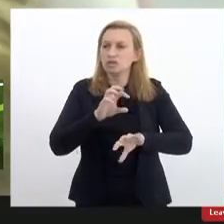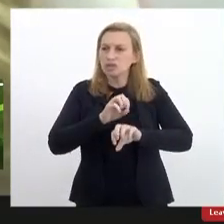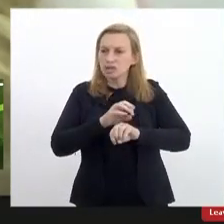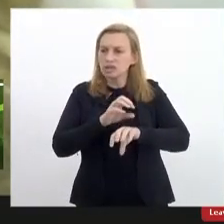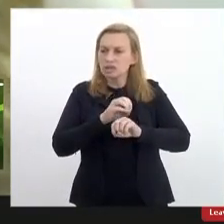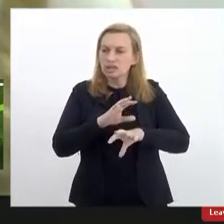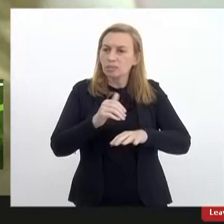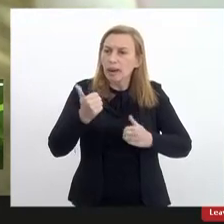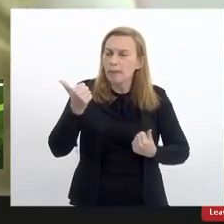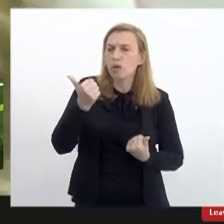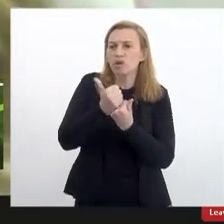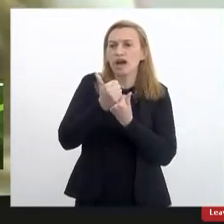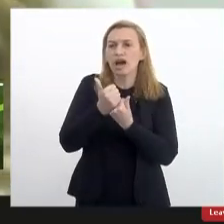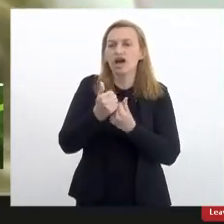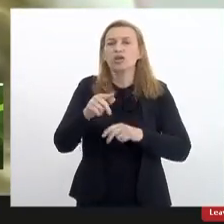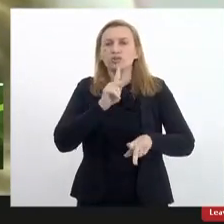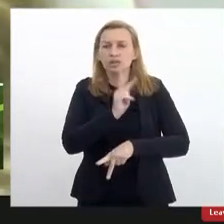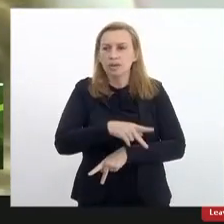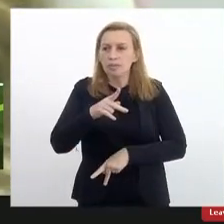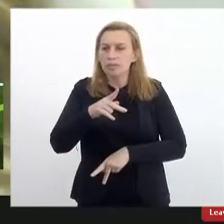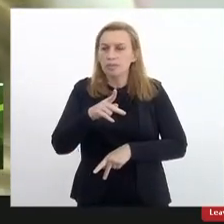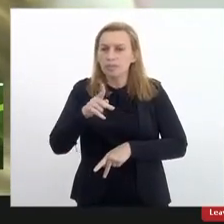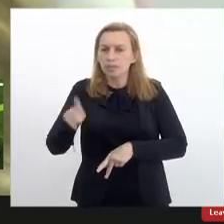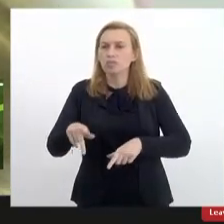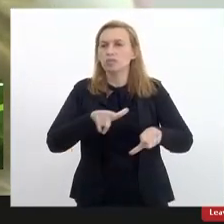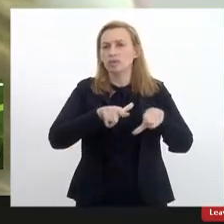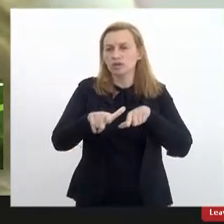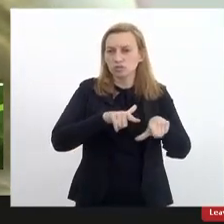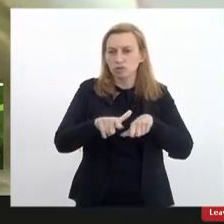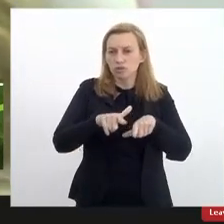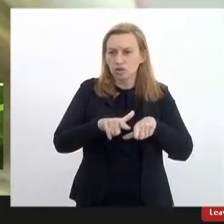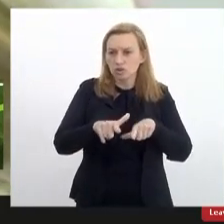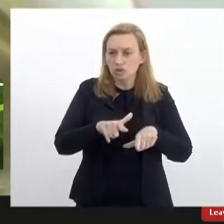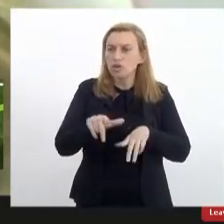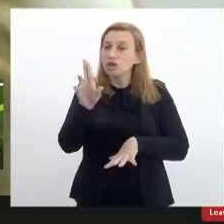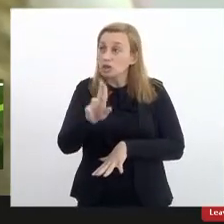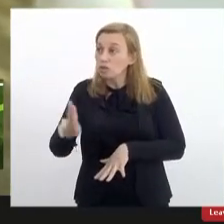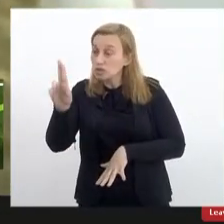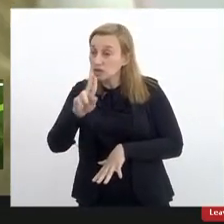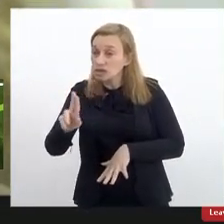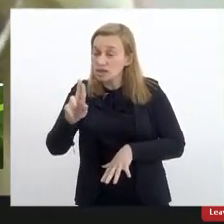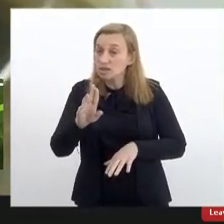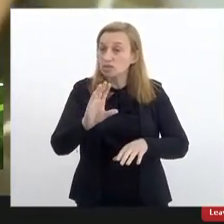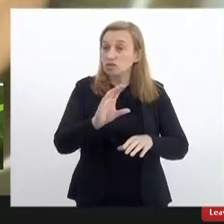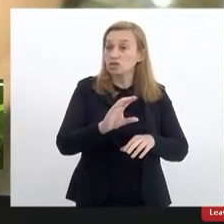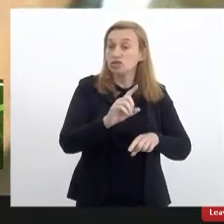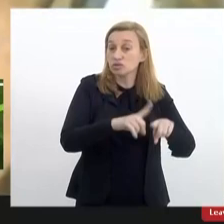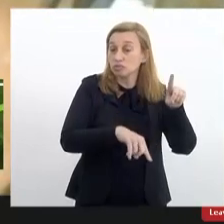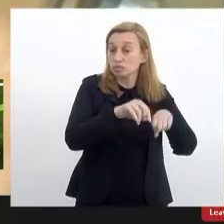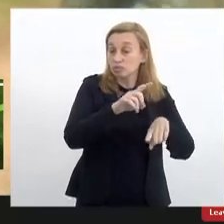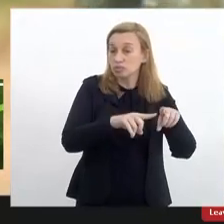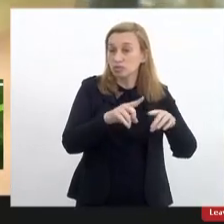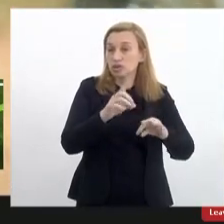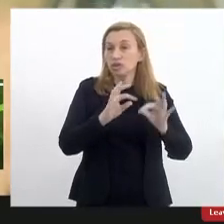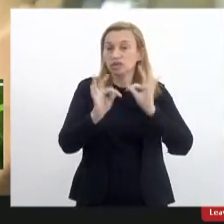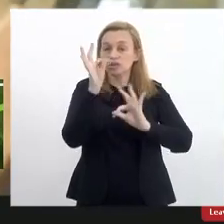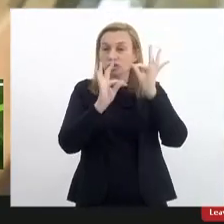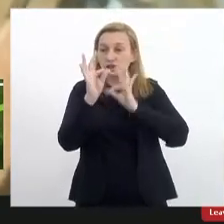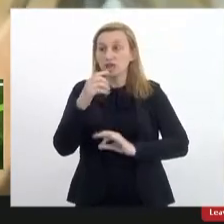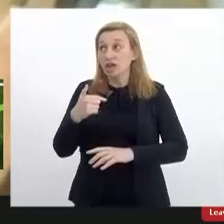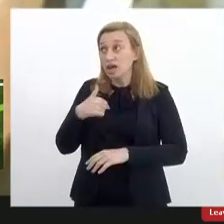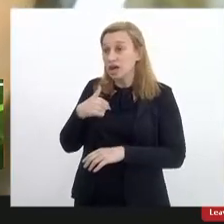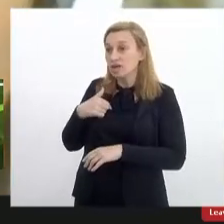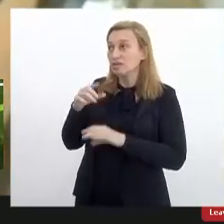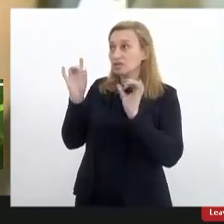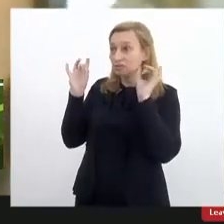né? para apoiar o trabalho desses professores e professoras com a utilização dos recursos tecnológicos Eu, por exemplo, sou especialista em educação à